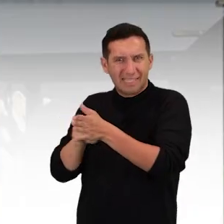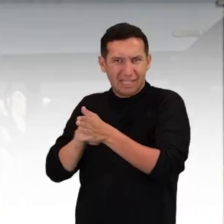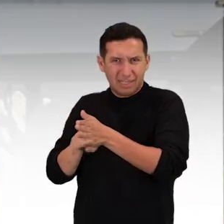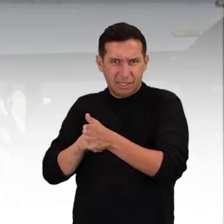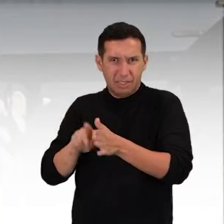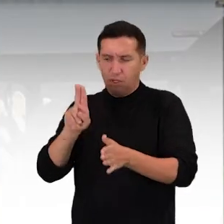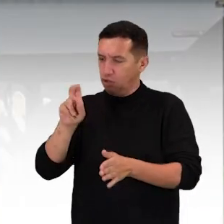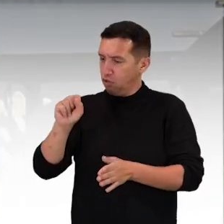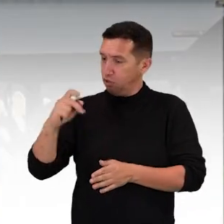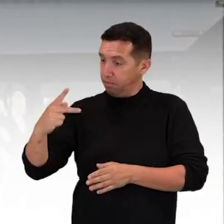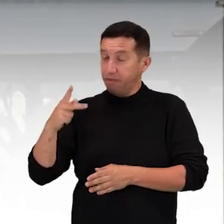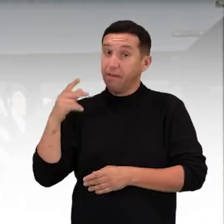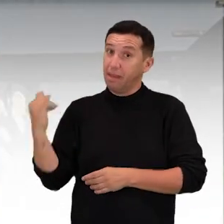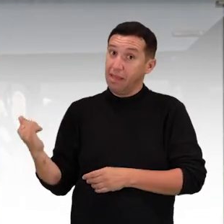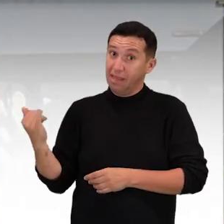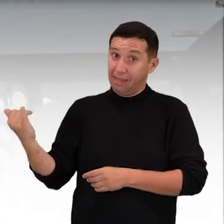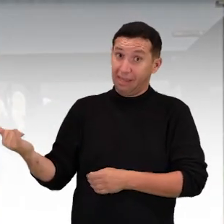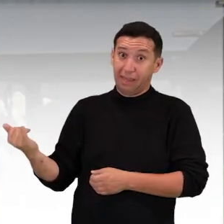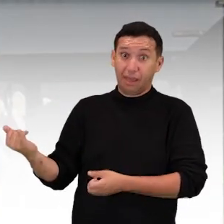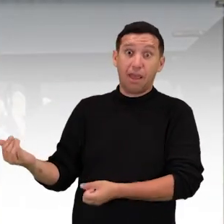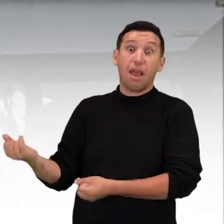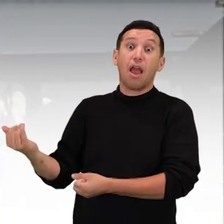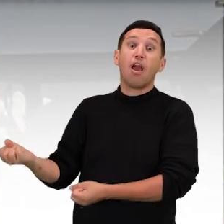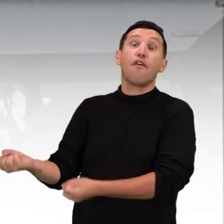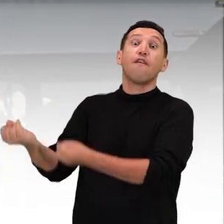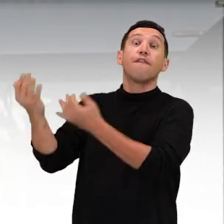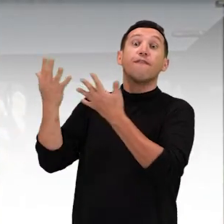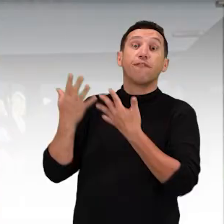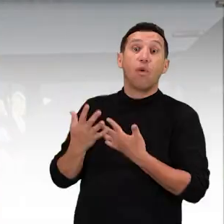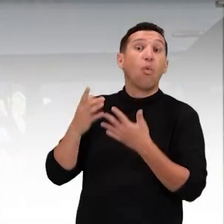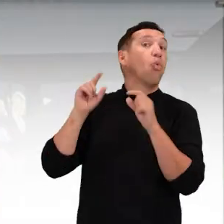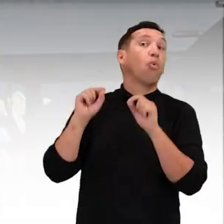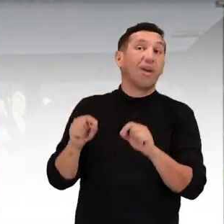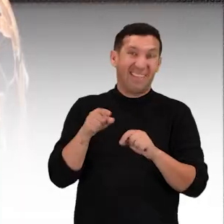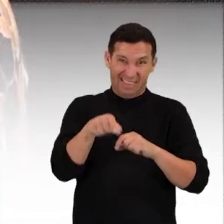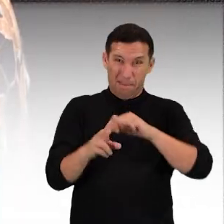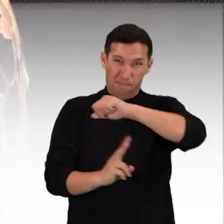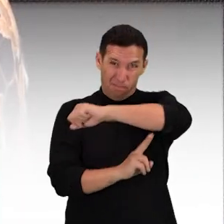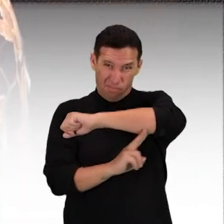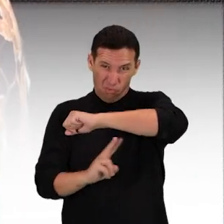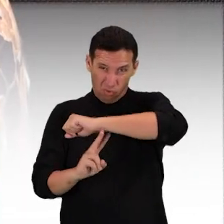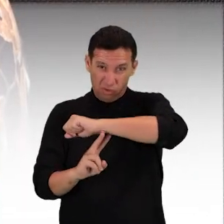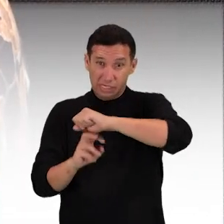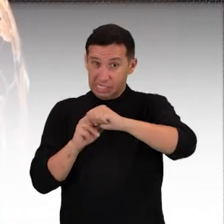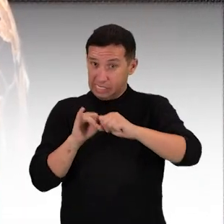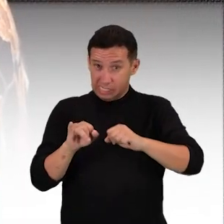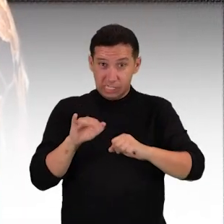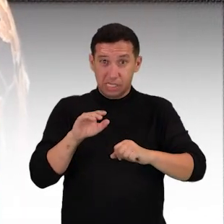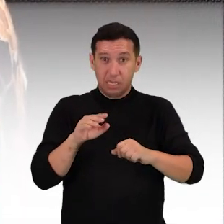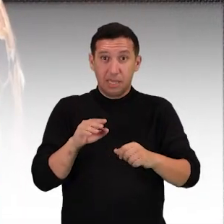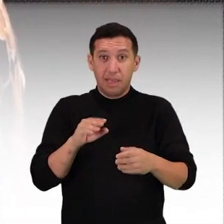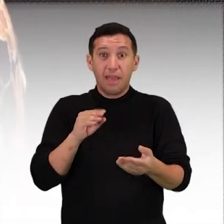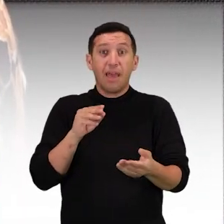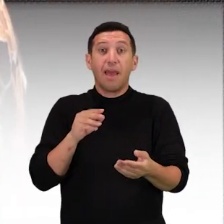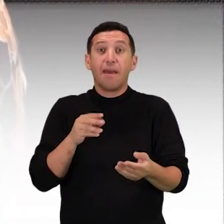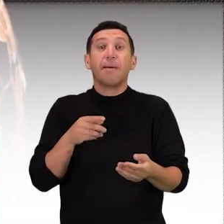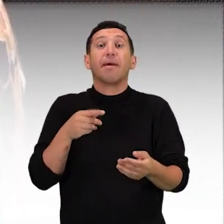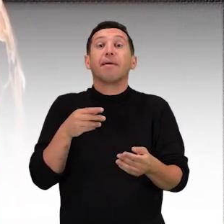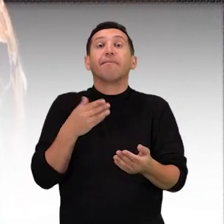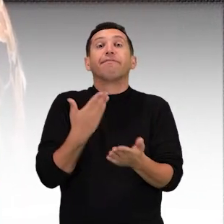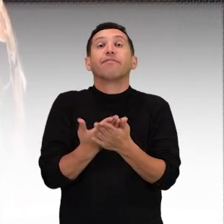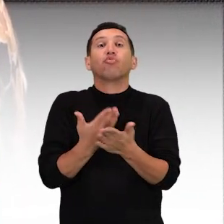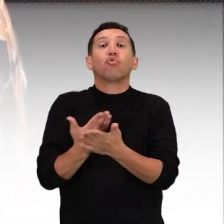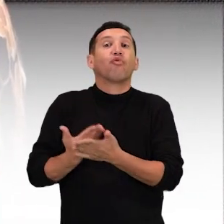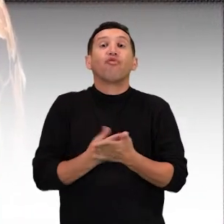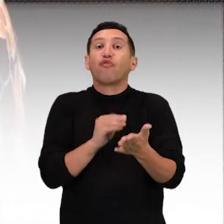pesquisadores da UFSC e que alertam para o fato de que aquela ponte, na forma como ela está sendo feita, sem os cuidados e